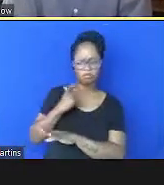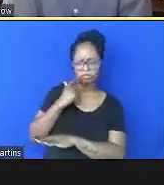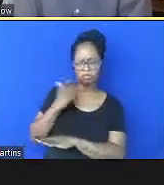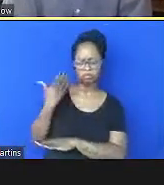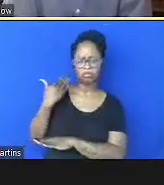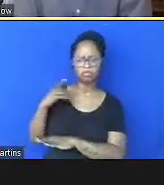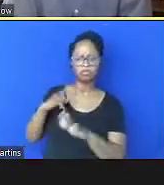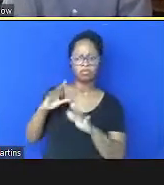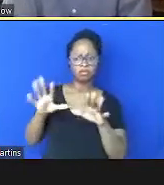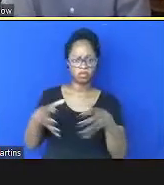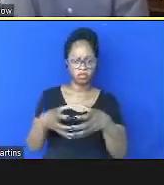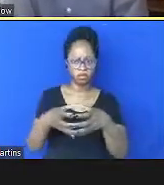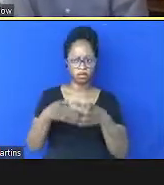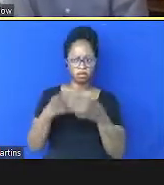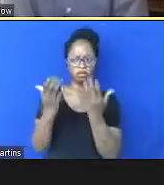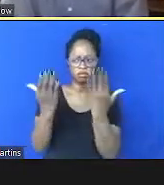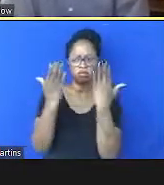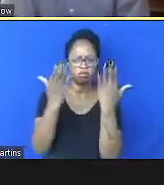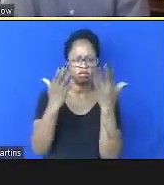observando